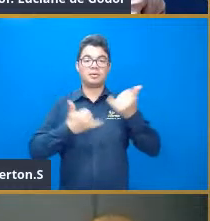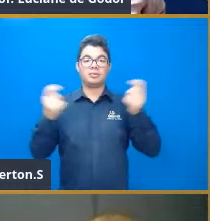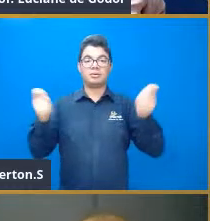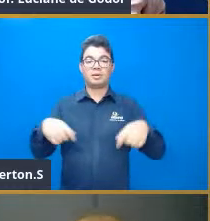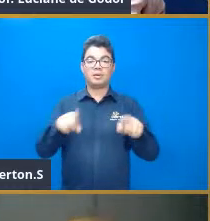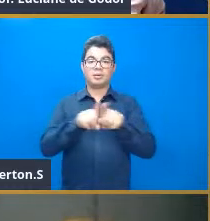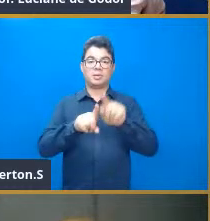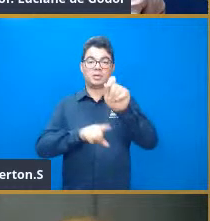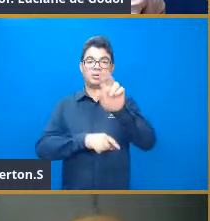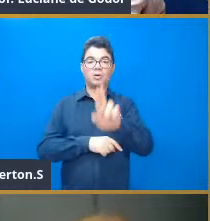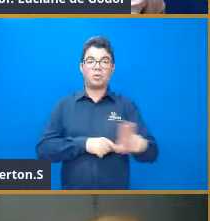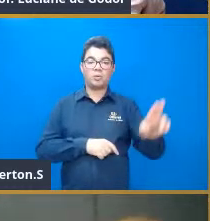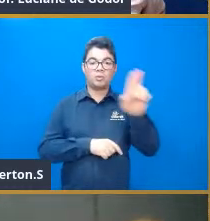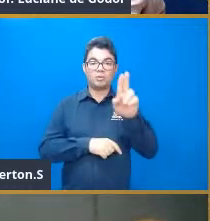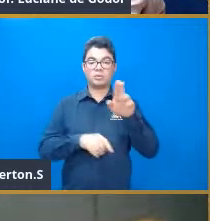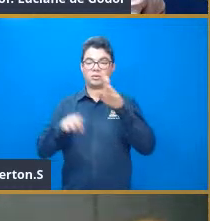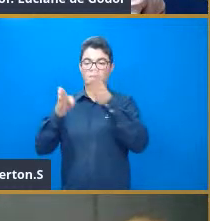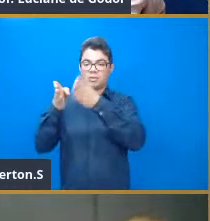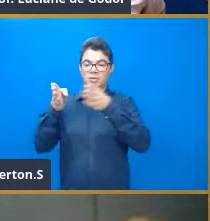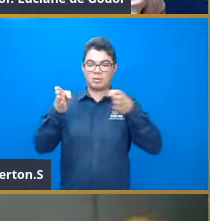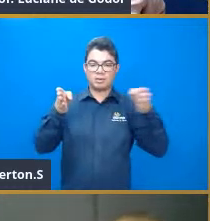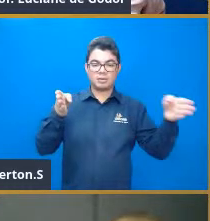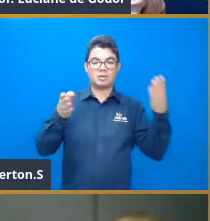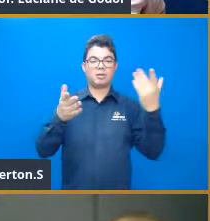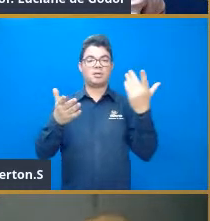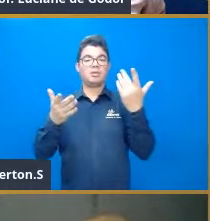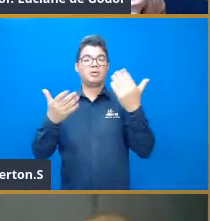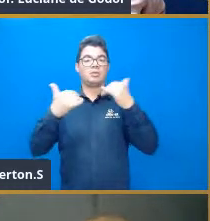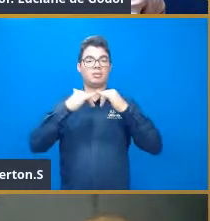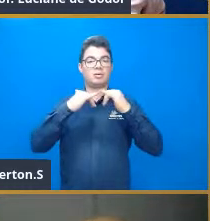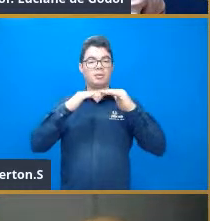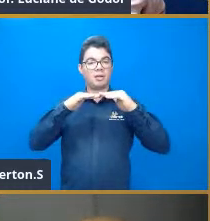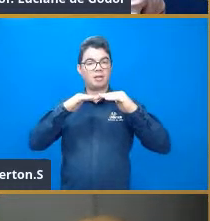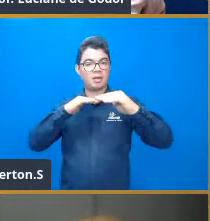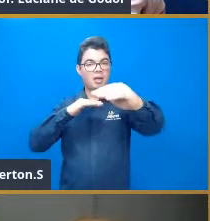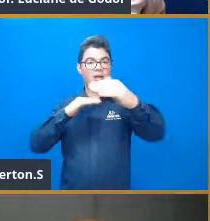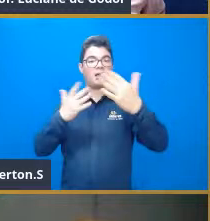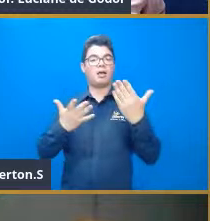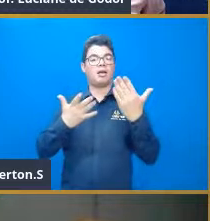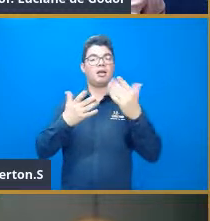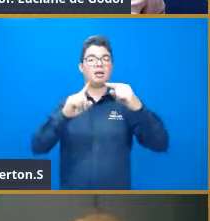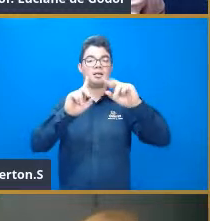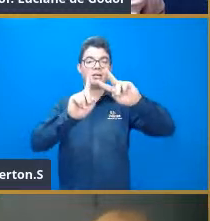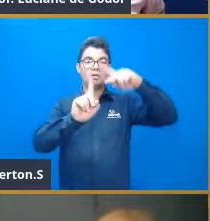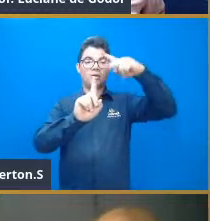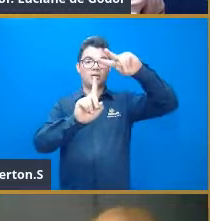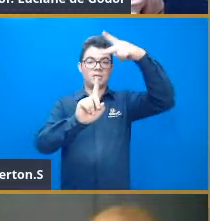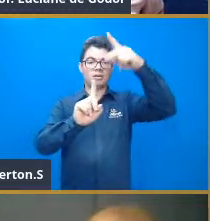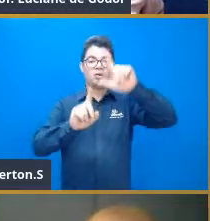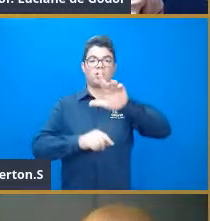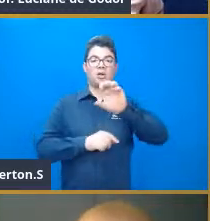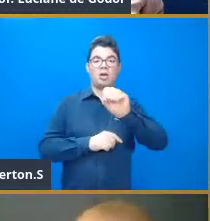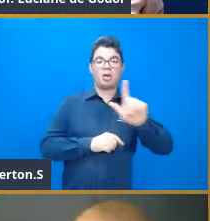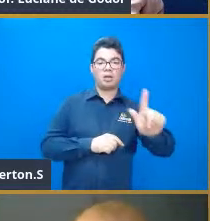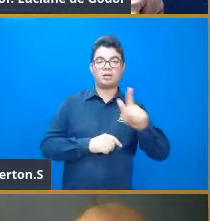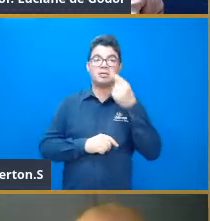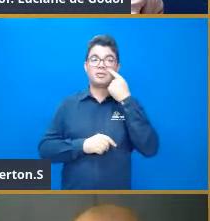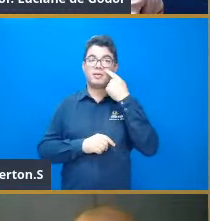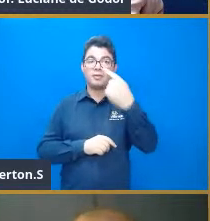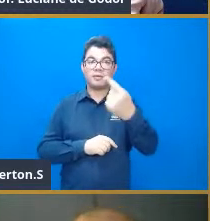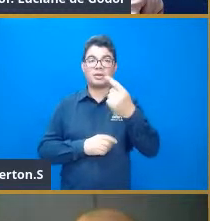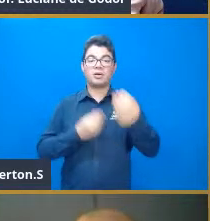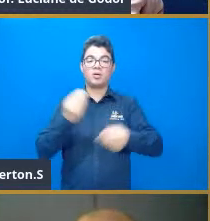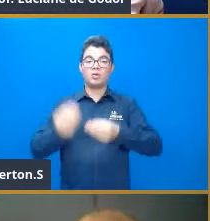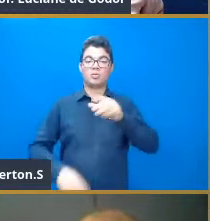o uso da regressão, seja linear, seja logarítmica, seja exponencial, é bastante interessante. E nós vamos ver, aí, por meio do GeoGebra,